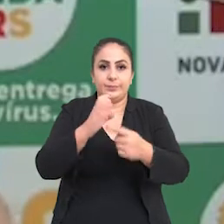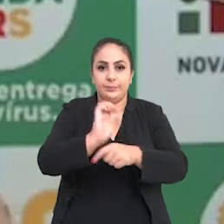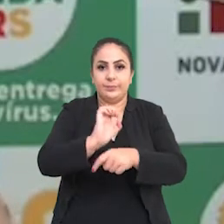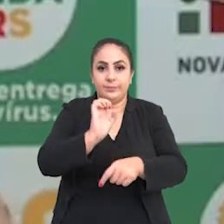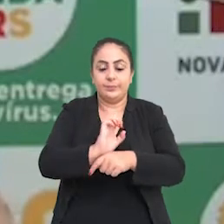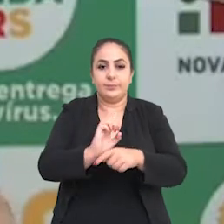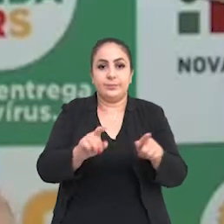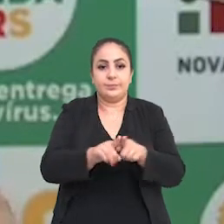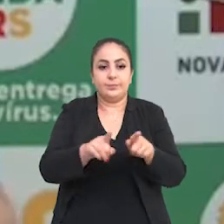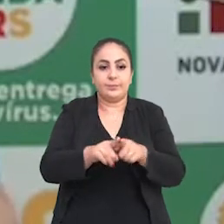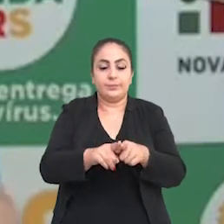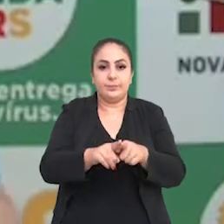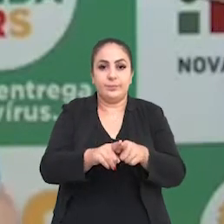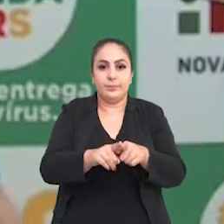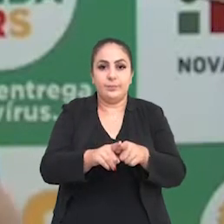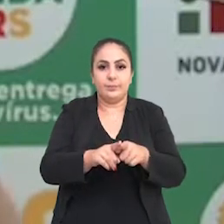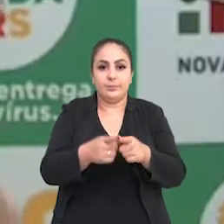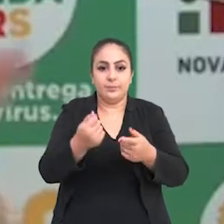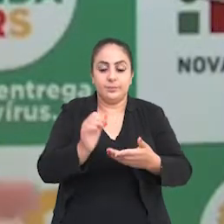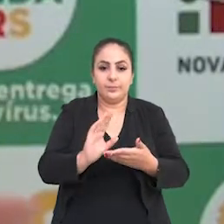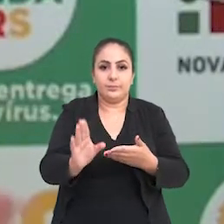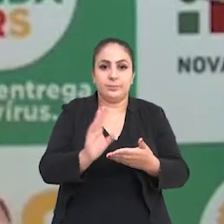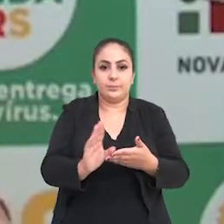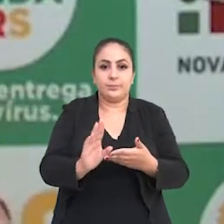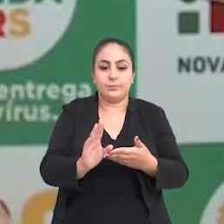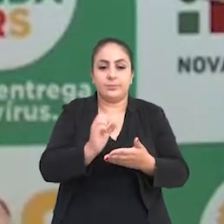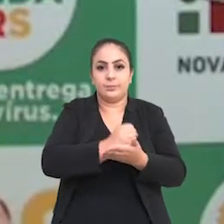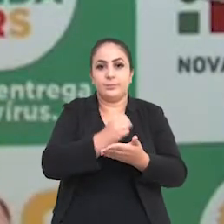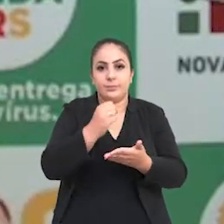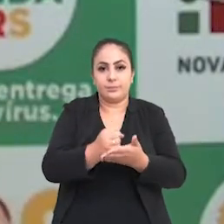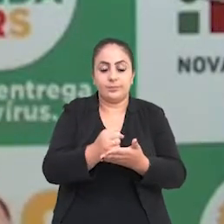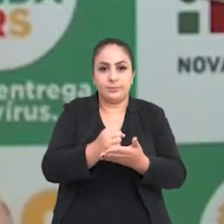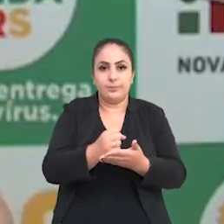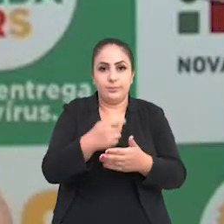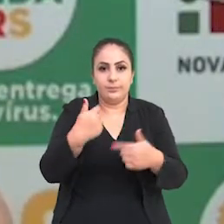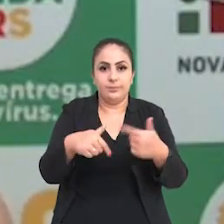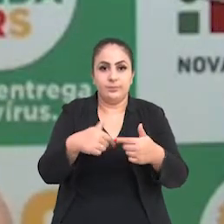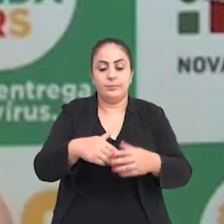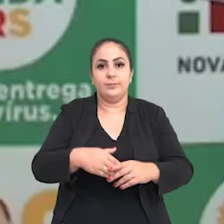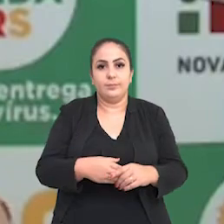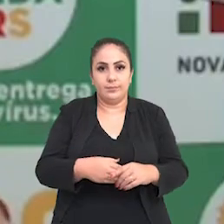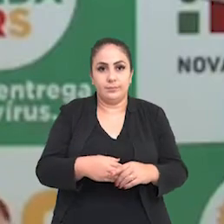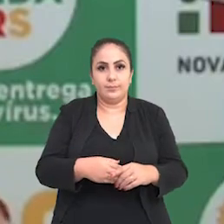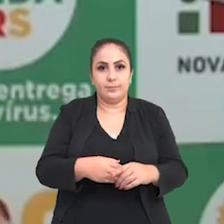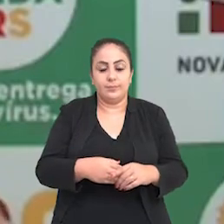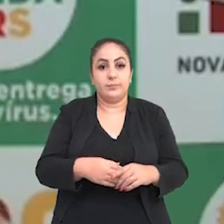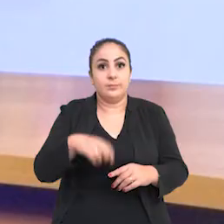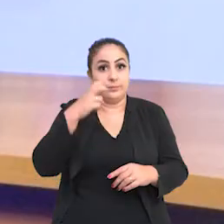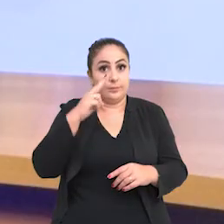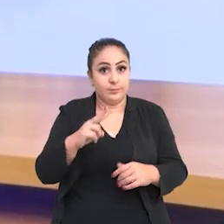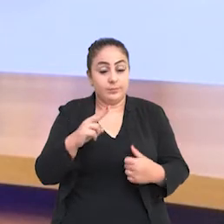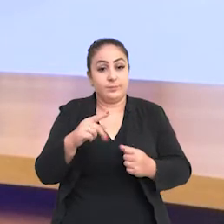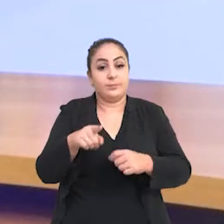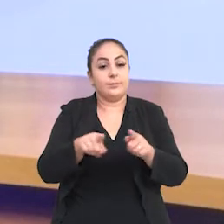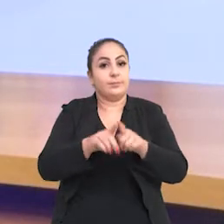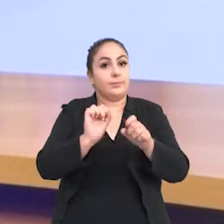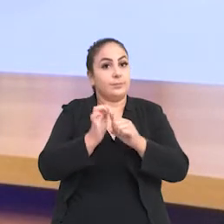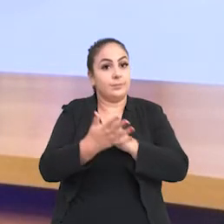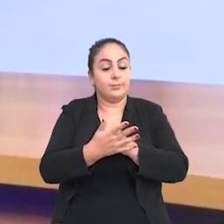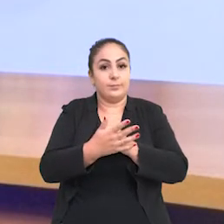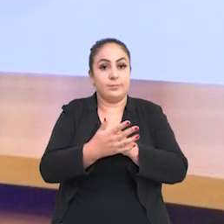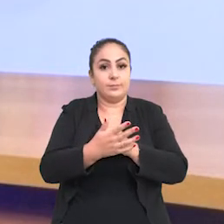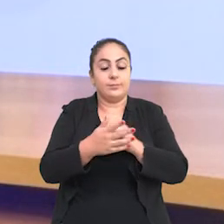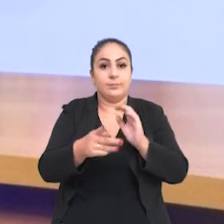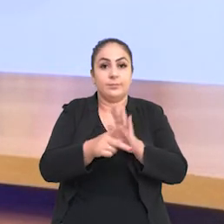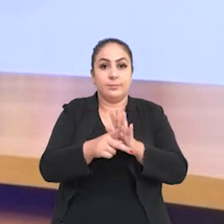gestão estadual através de aditivo aos contratos de prestação de serviço. Como vimos,